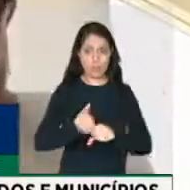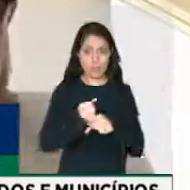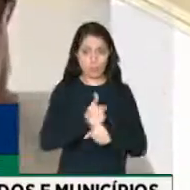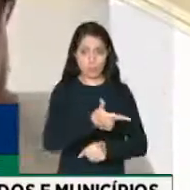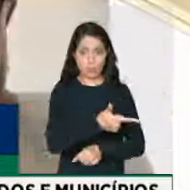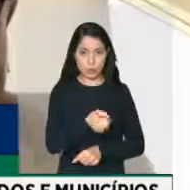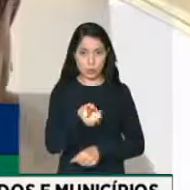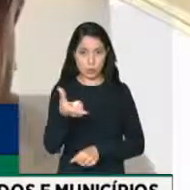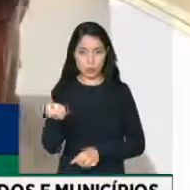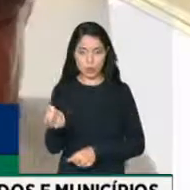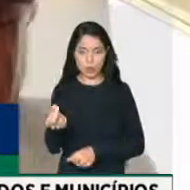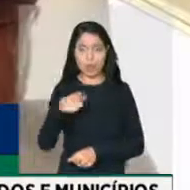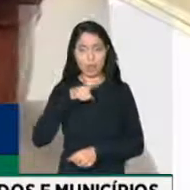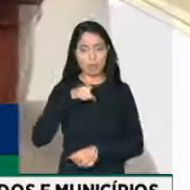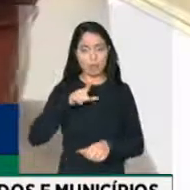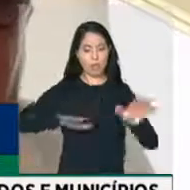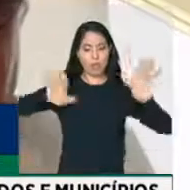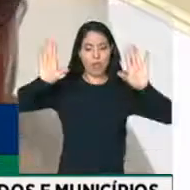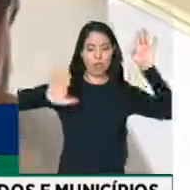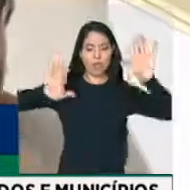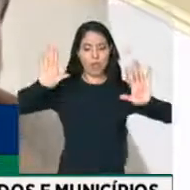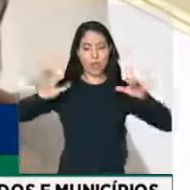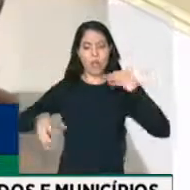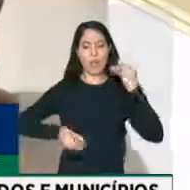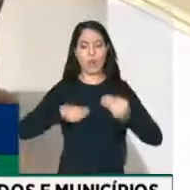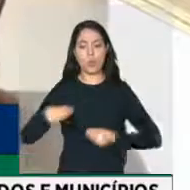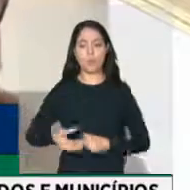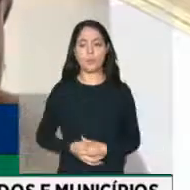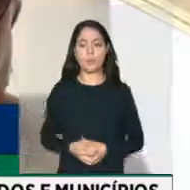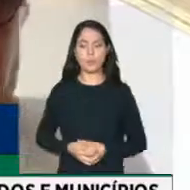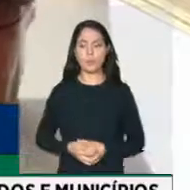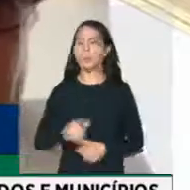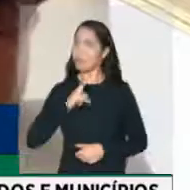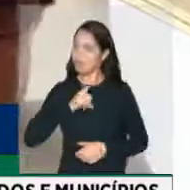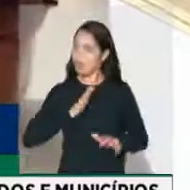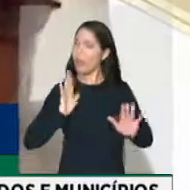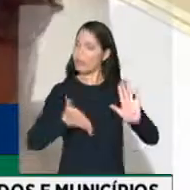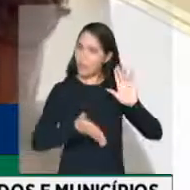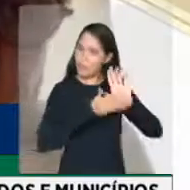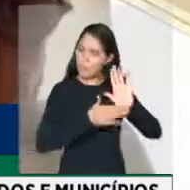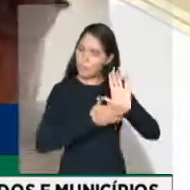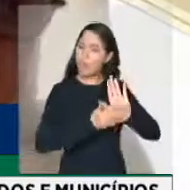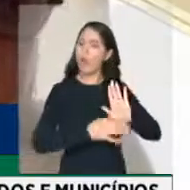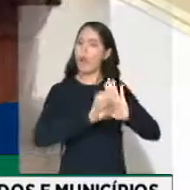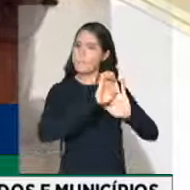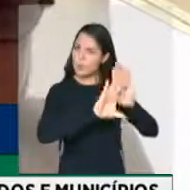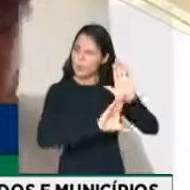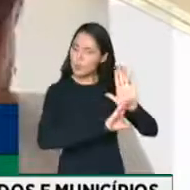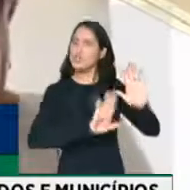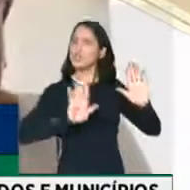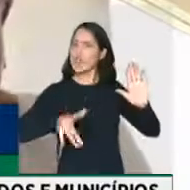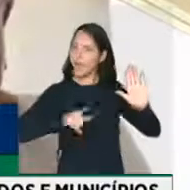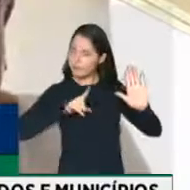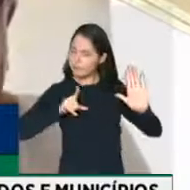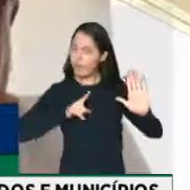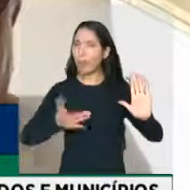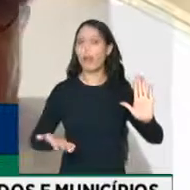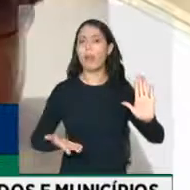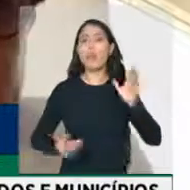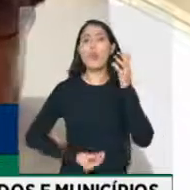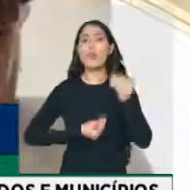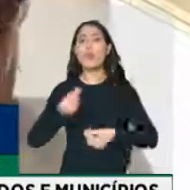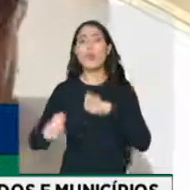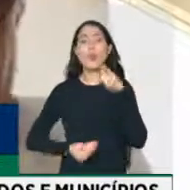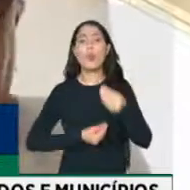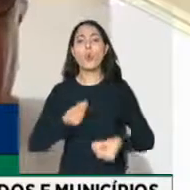2020. Existiram muitas propostas de emenda à Constituição para se postergar, ou seja, os